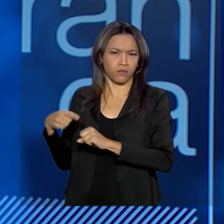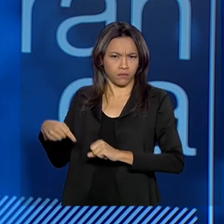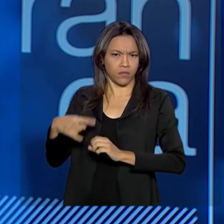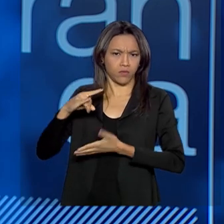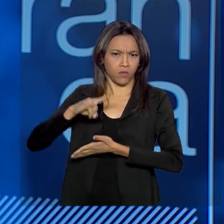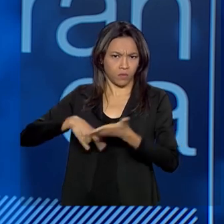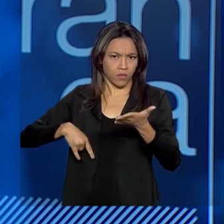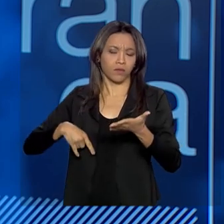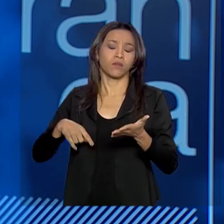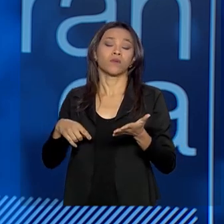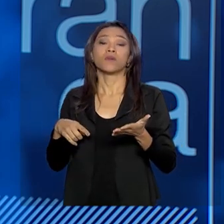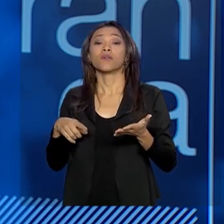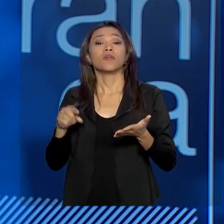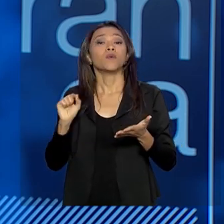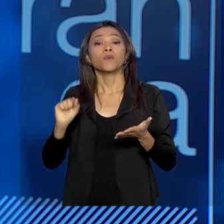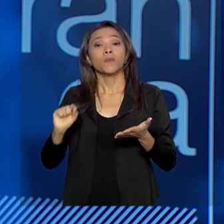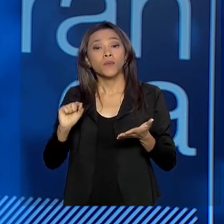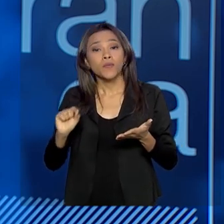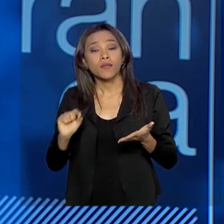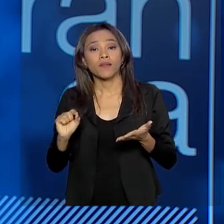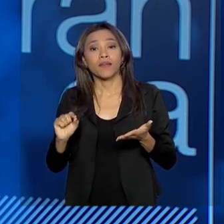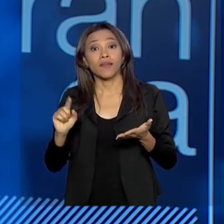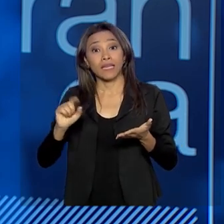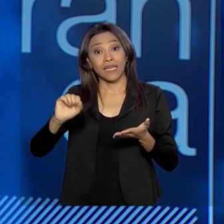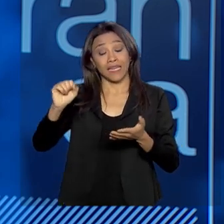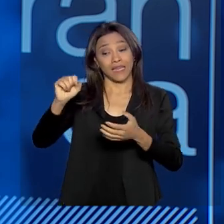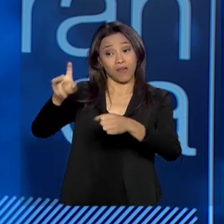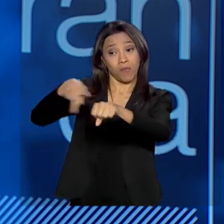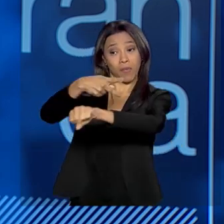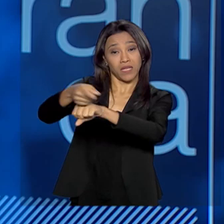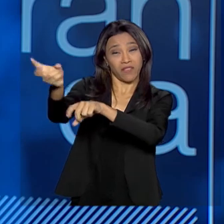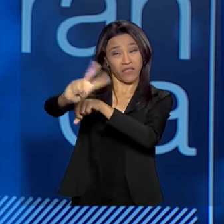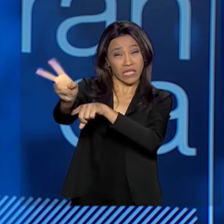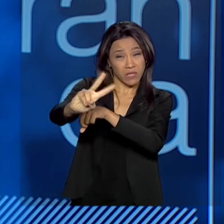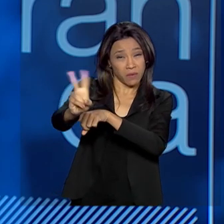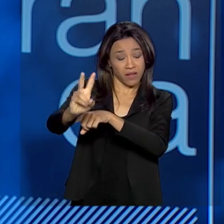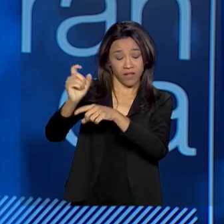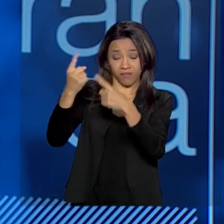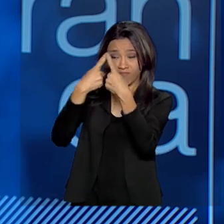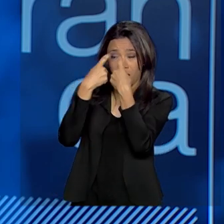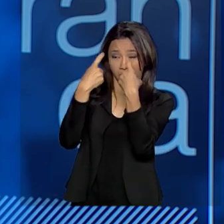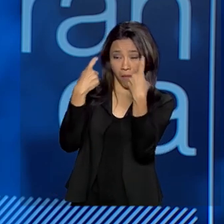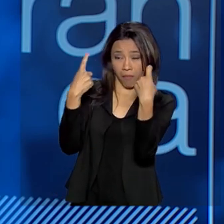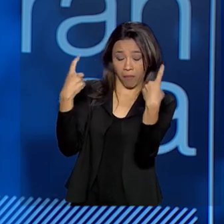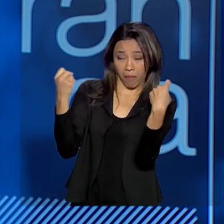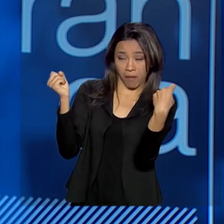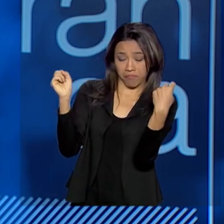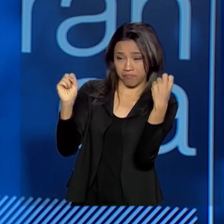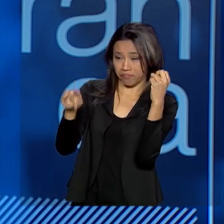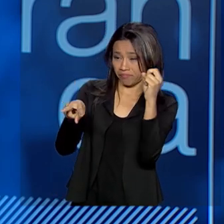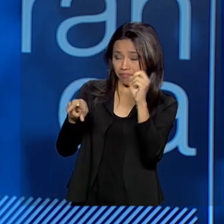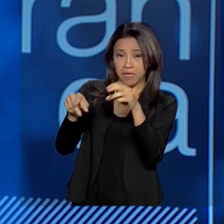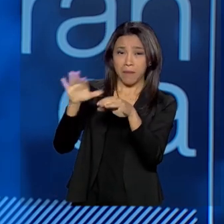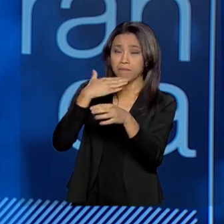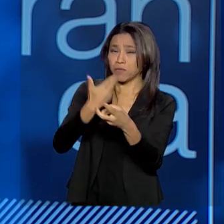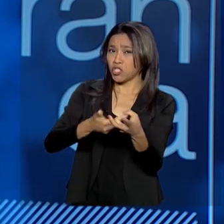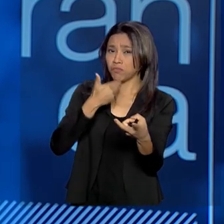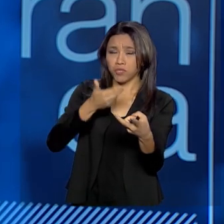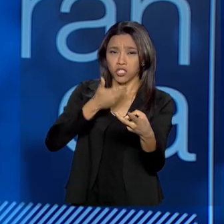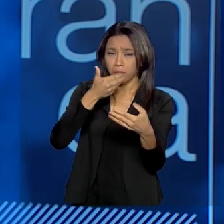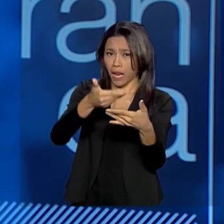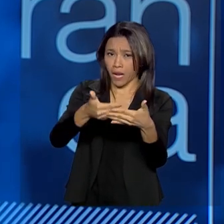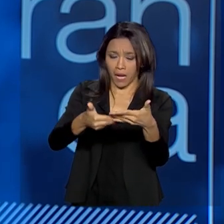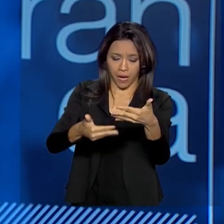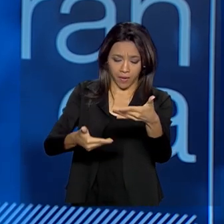levou à situação da Venezuela, àquela situação dos pedidos de residência dos demais